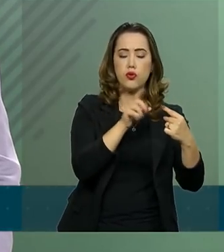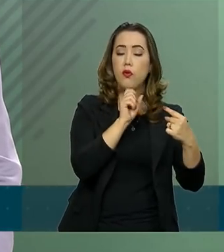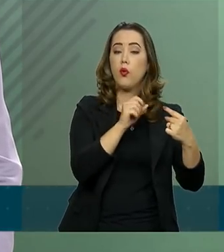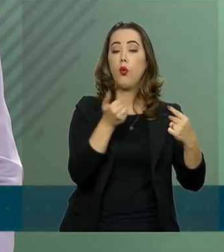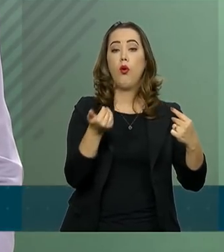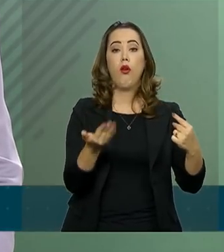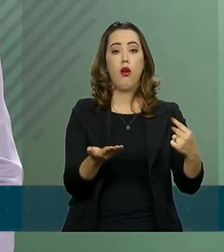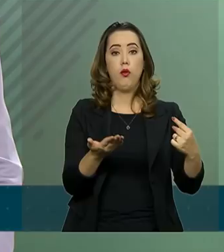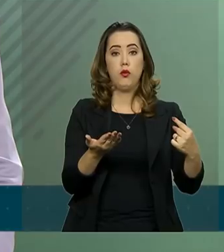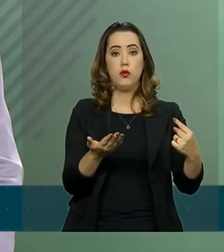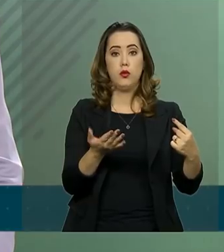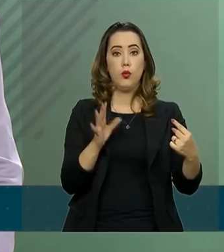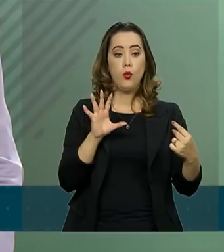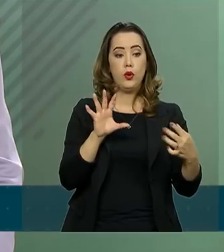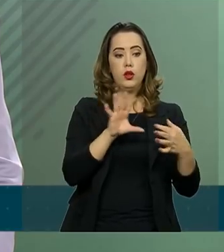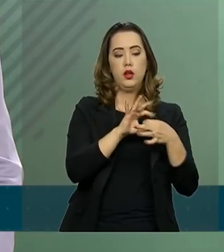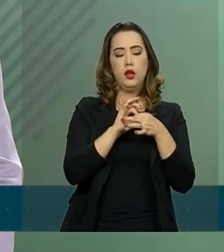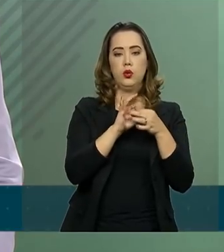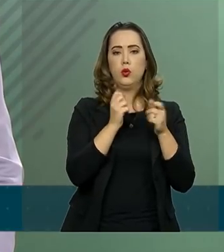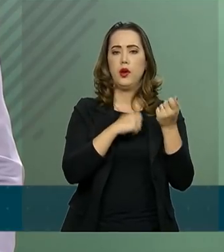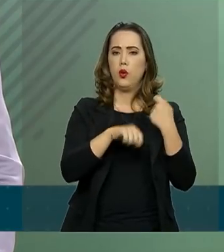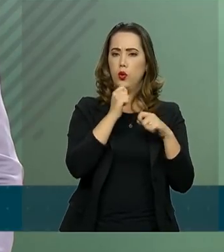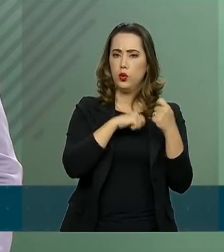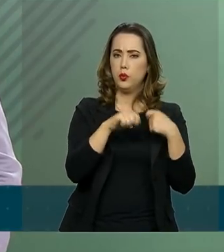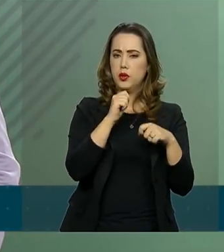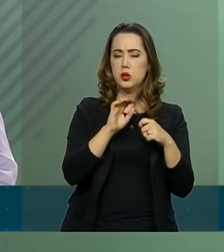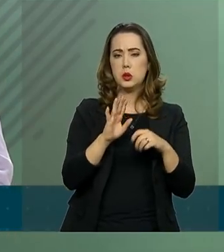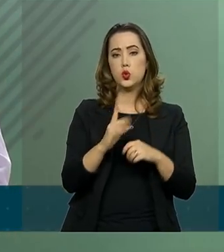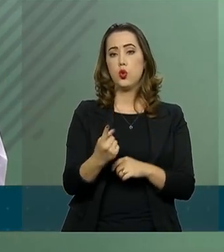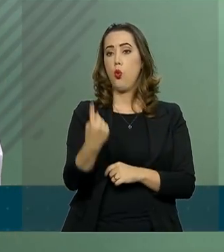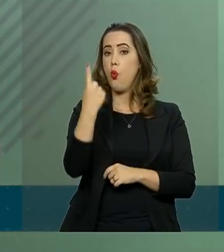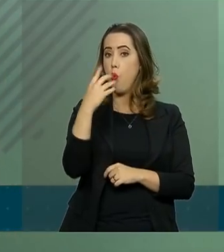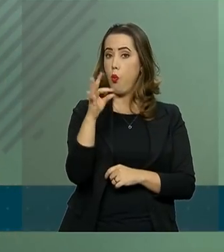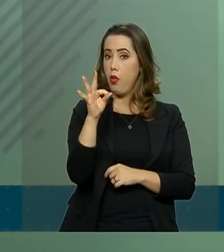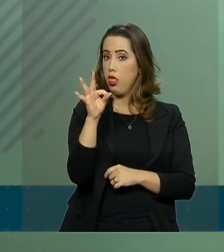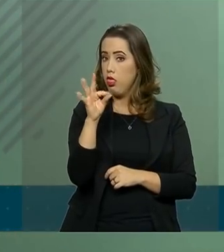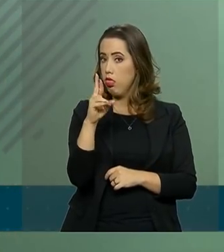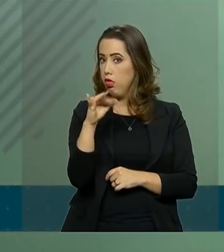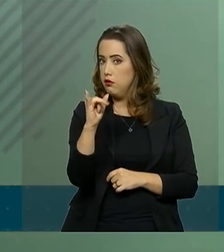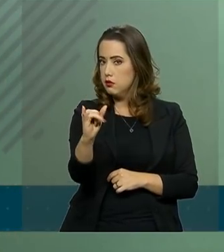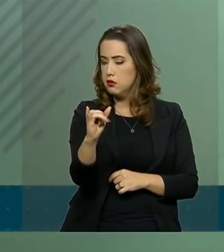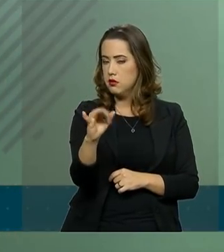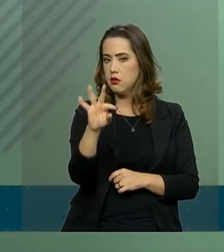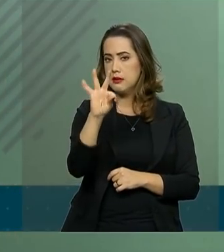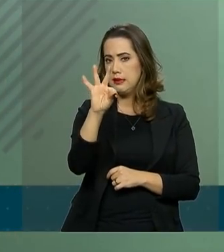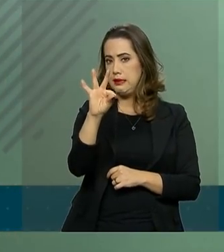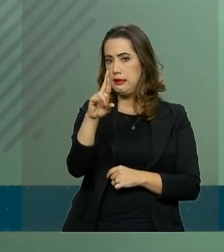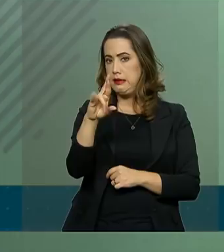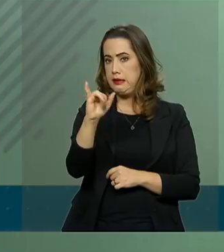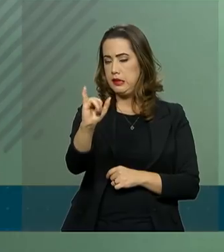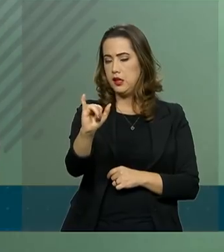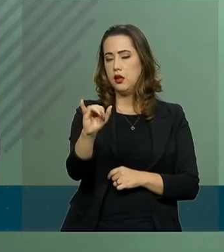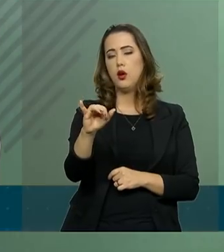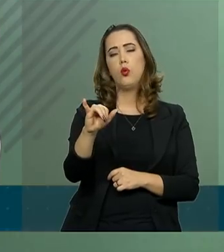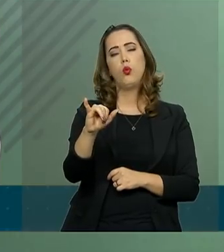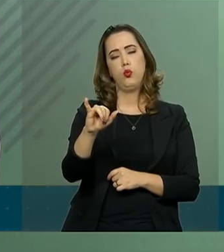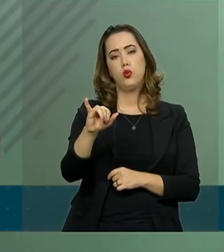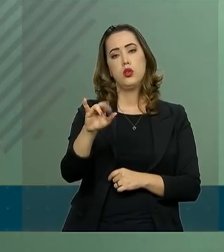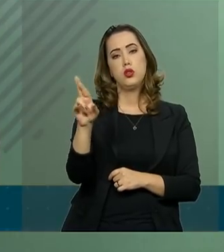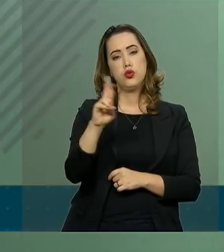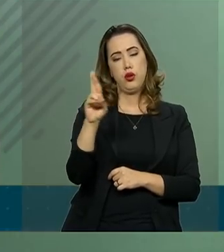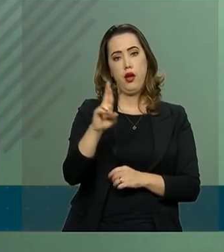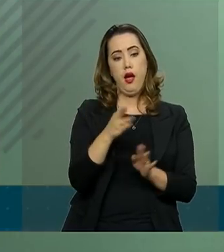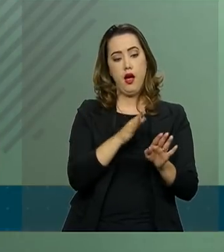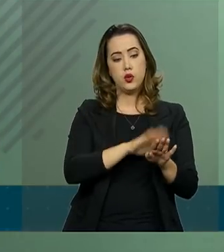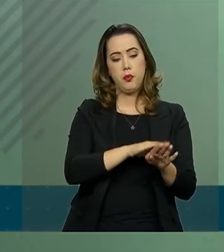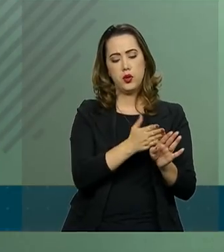colimado de economia de cerca de um trilhão de reais em dez anos. O presidente